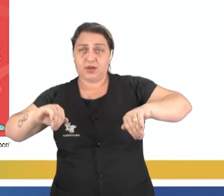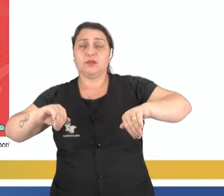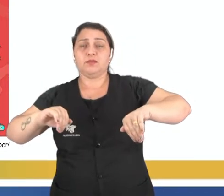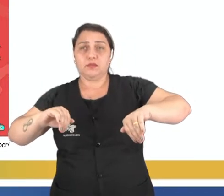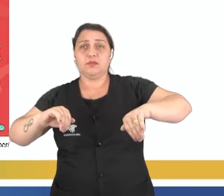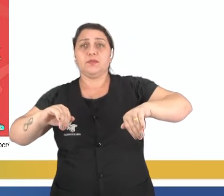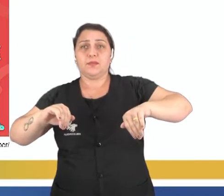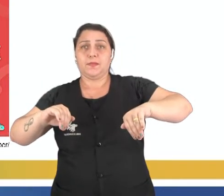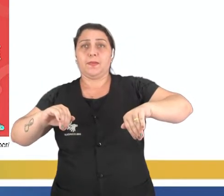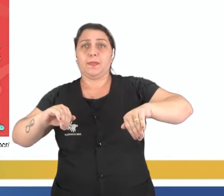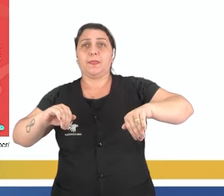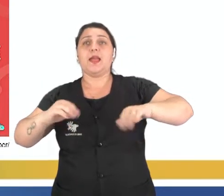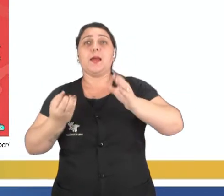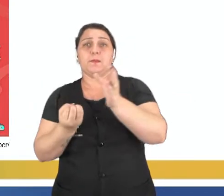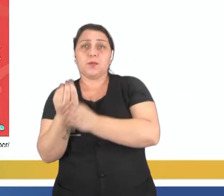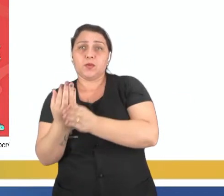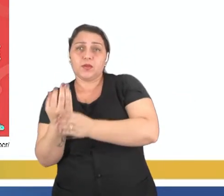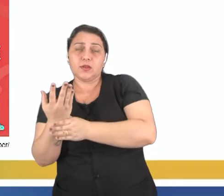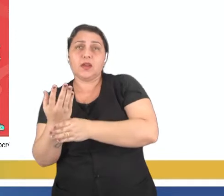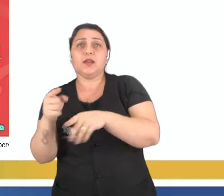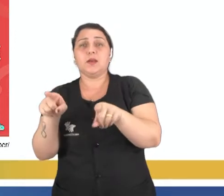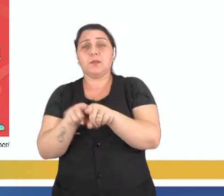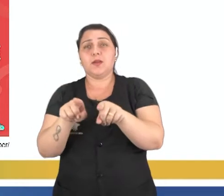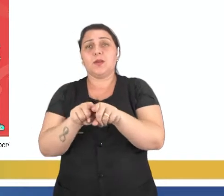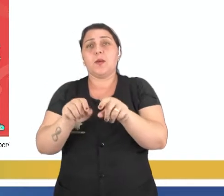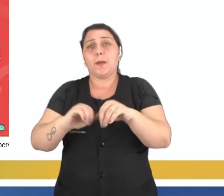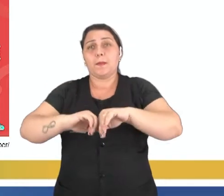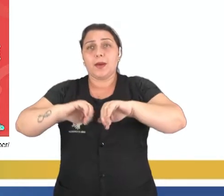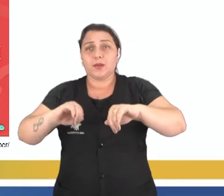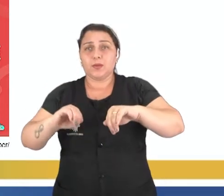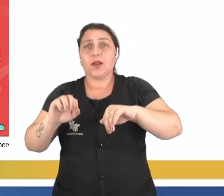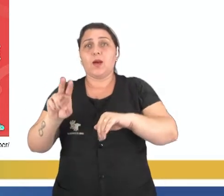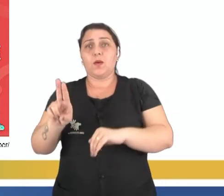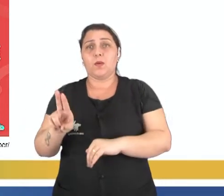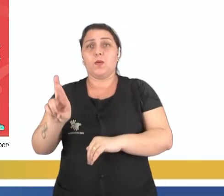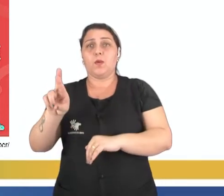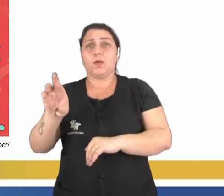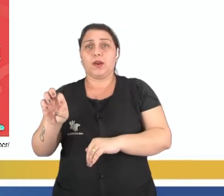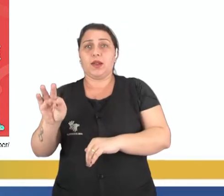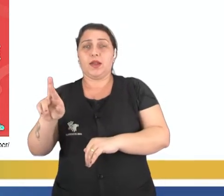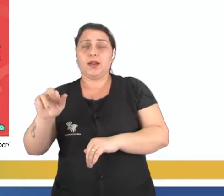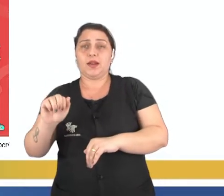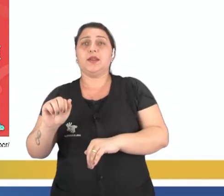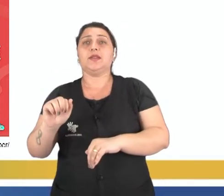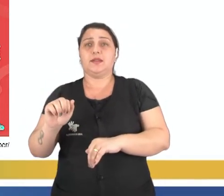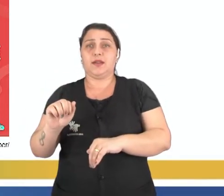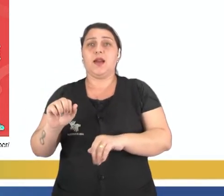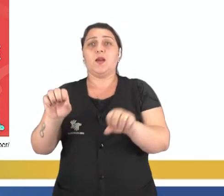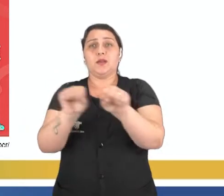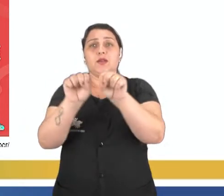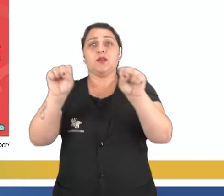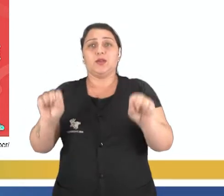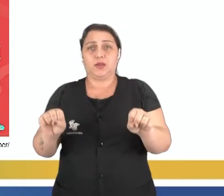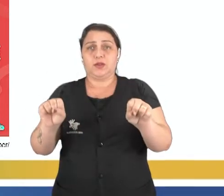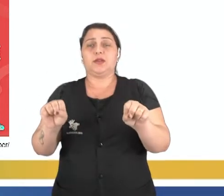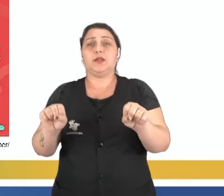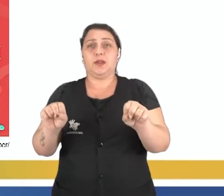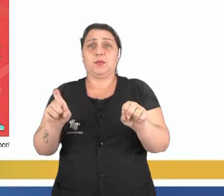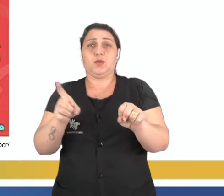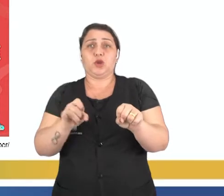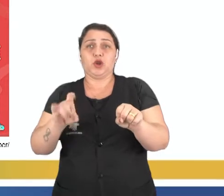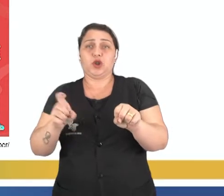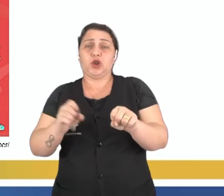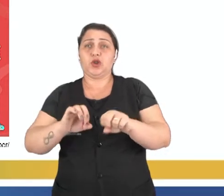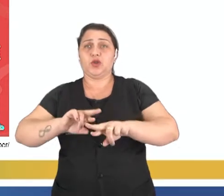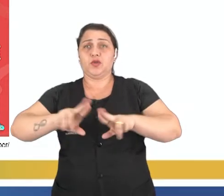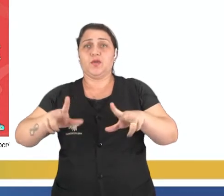relacionada à reprodução e nós temos uma abertura que é a uretra relacionada ao sistema excretor, diferente do